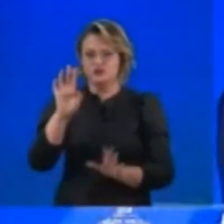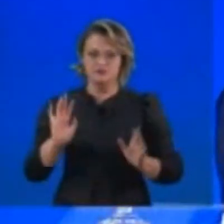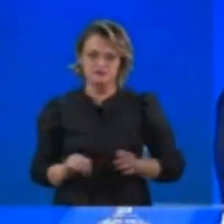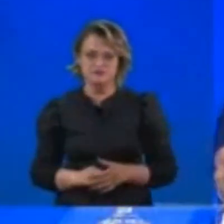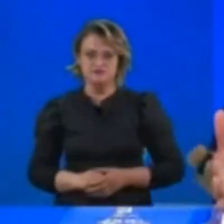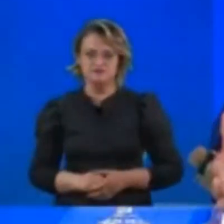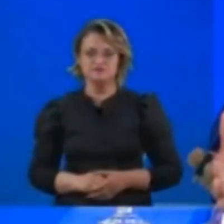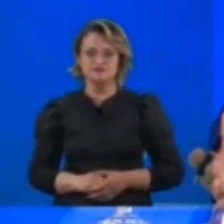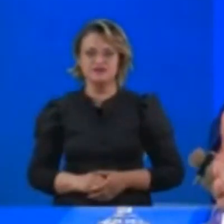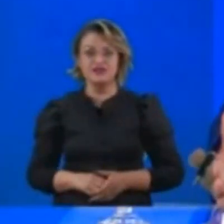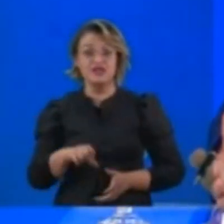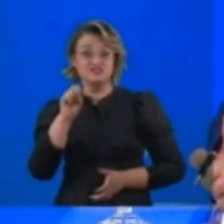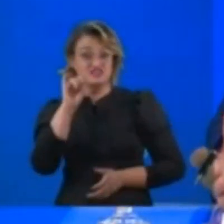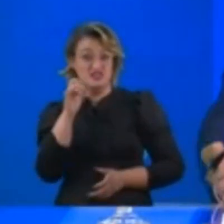Se algum candidato se sentir...